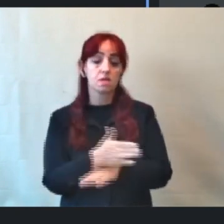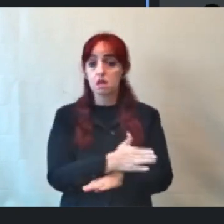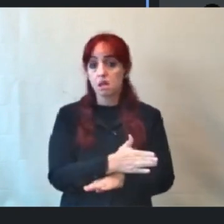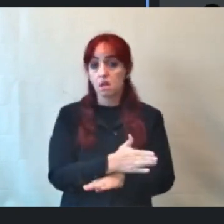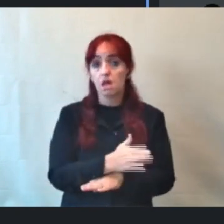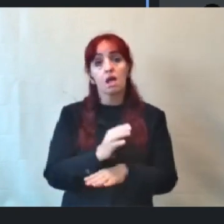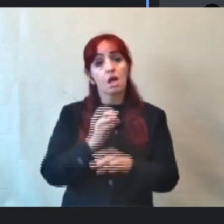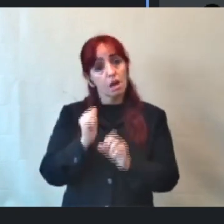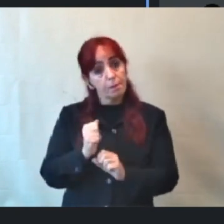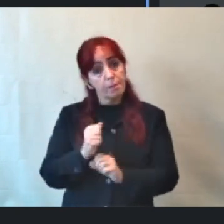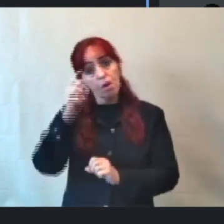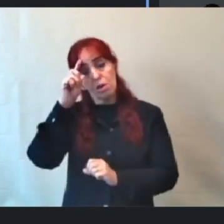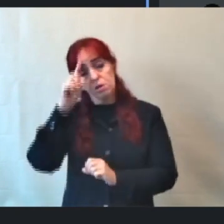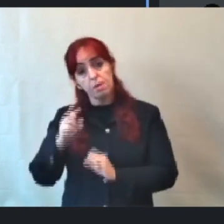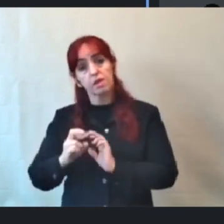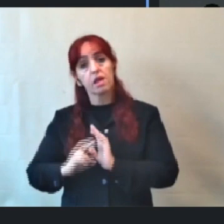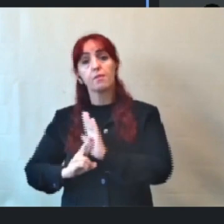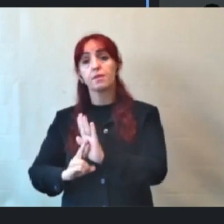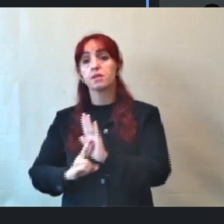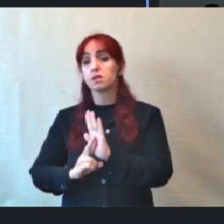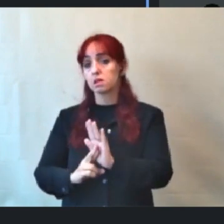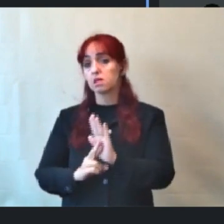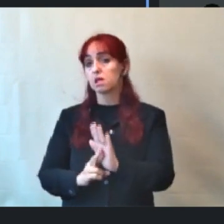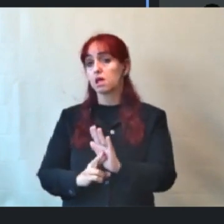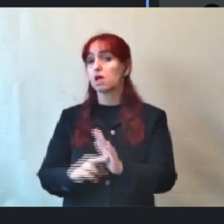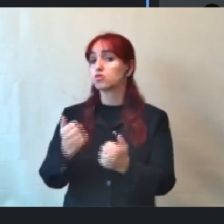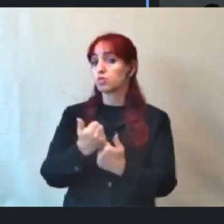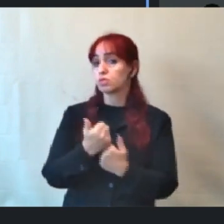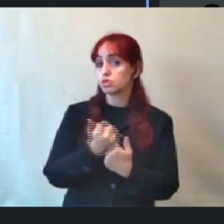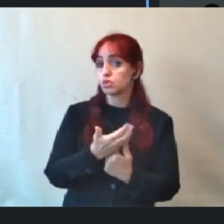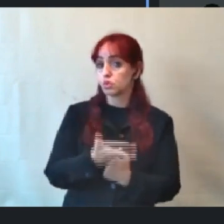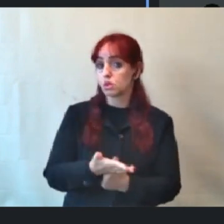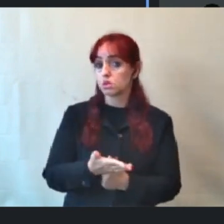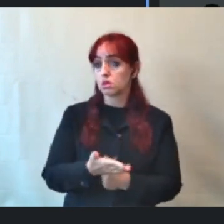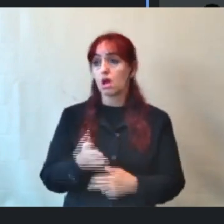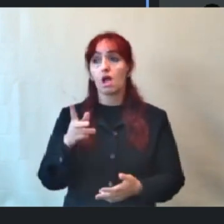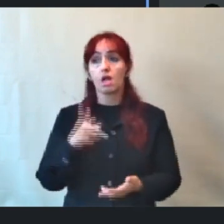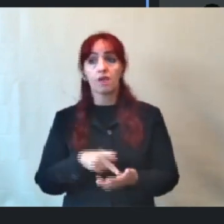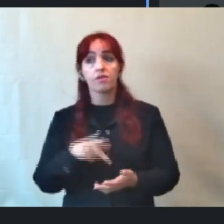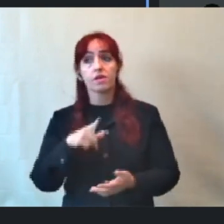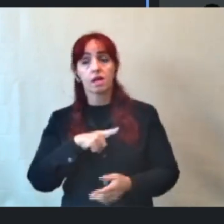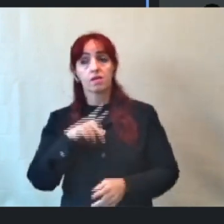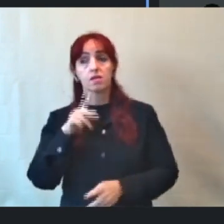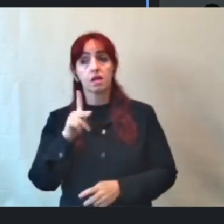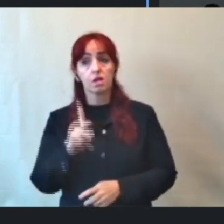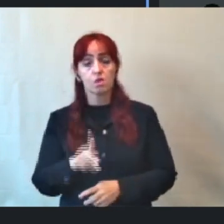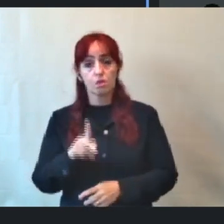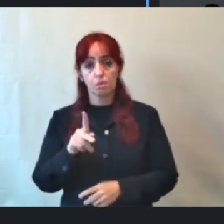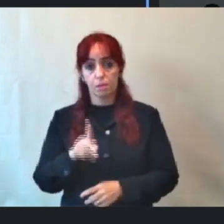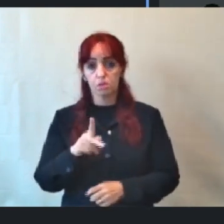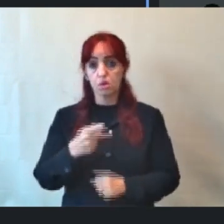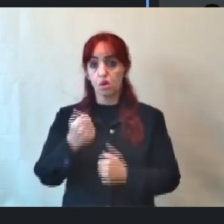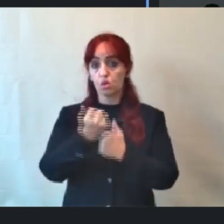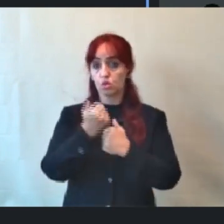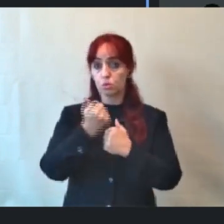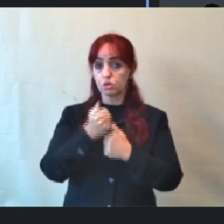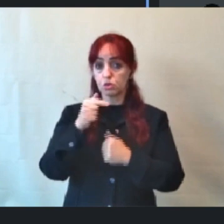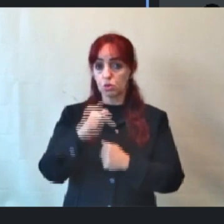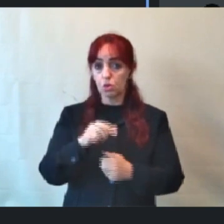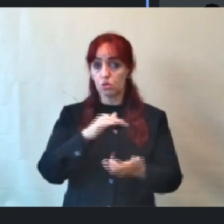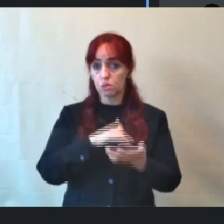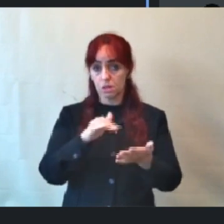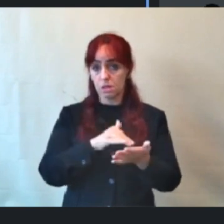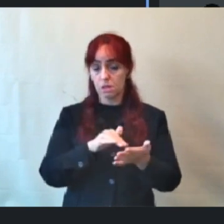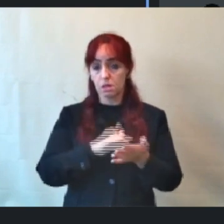para poder representá-lo, na verdade ele tem um e o substitui quando realmente ele não pode estar